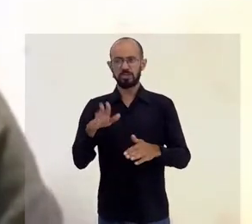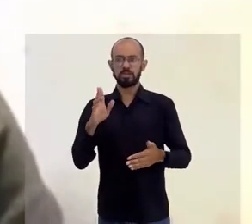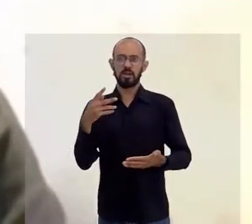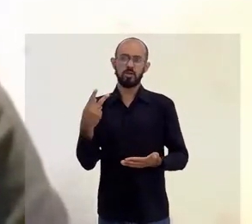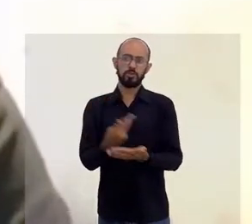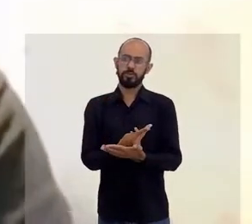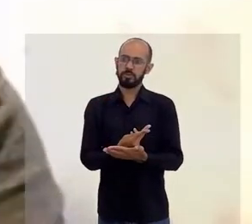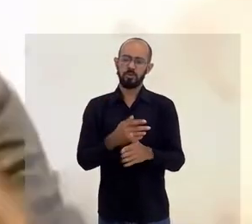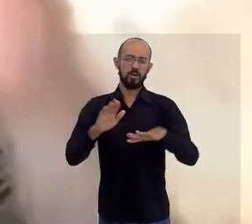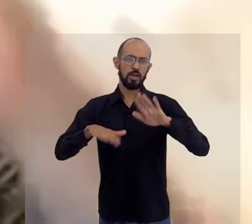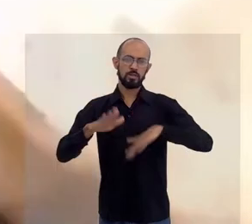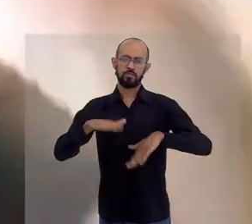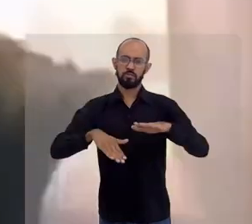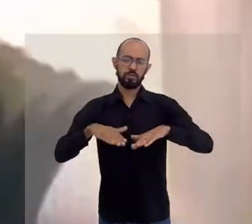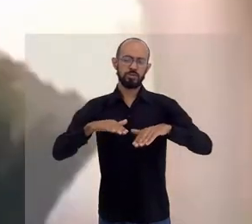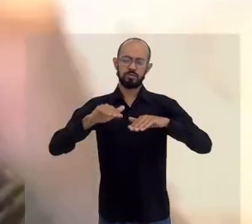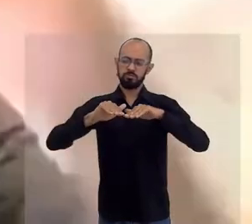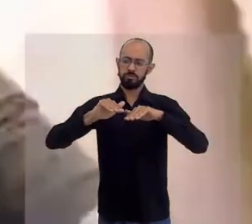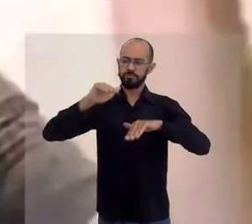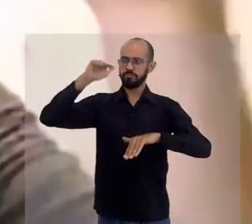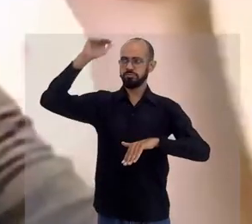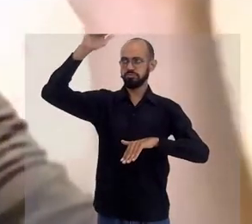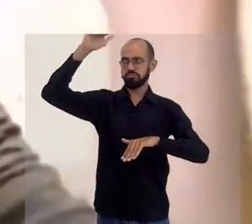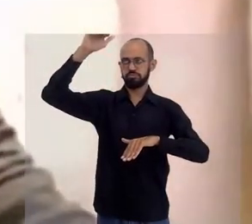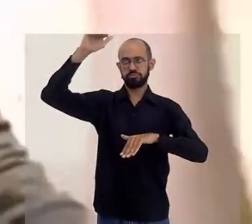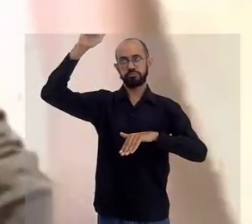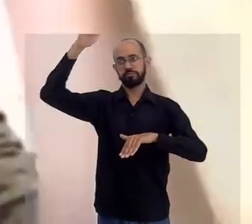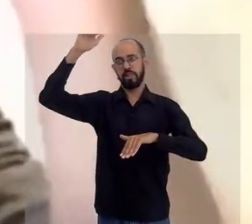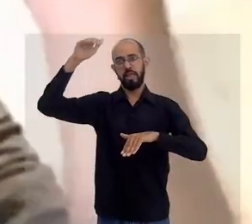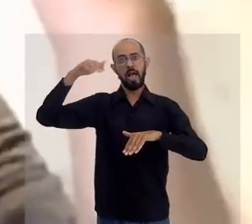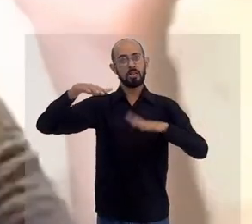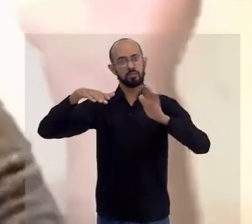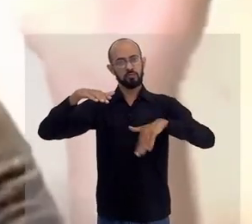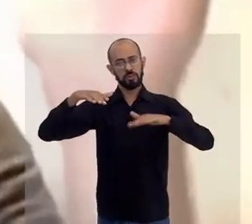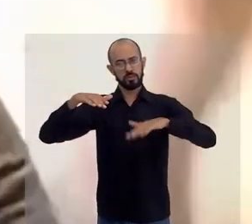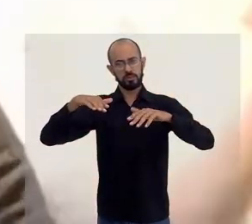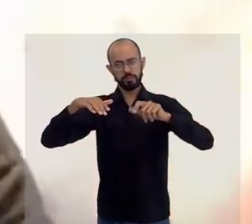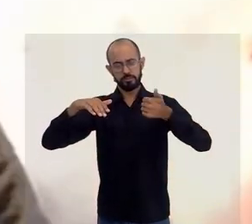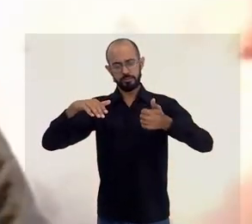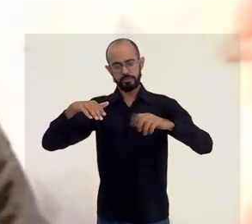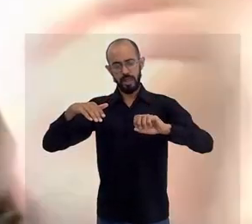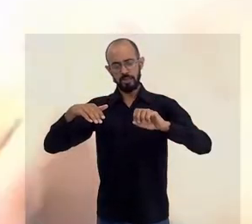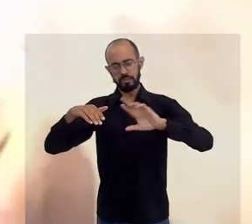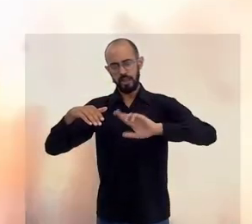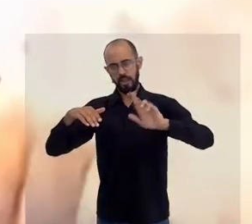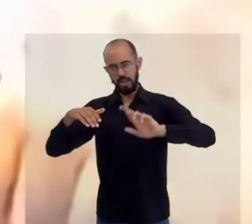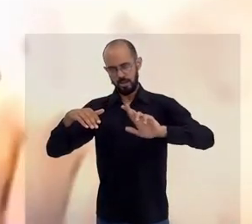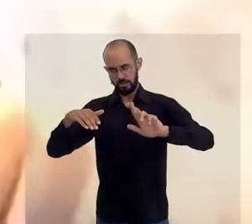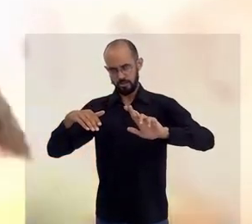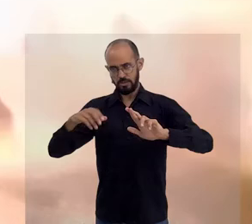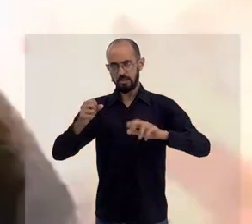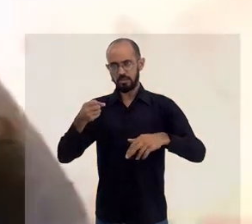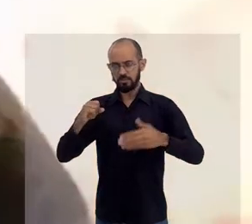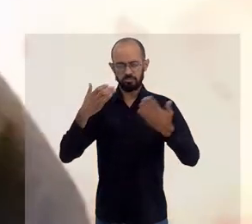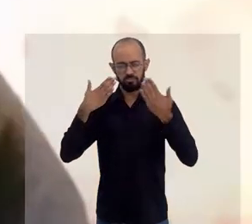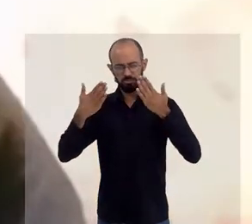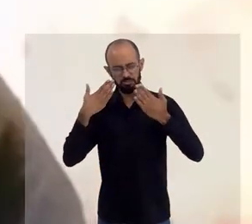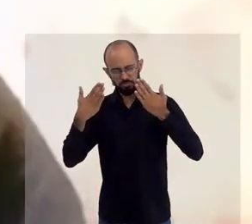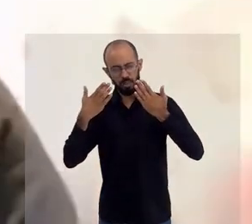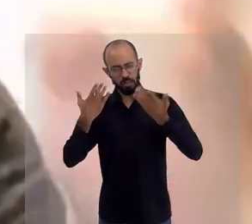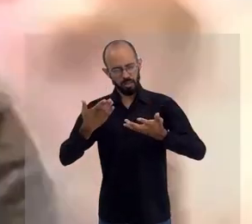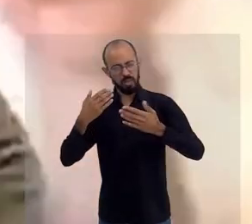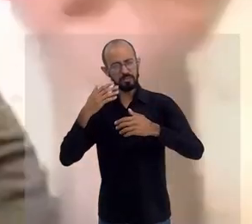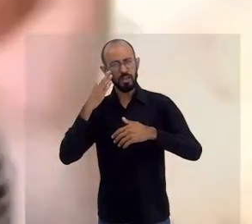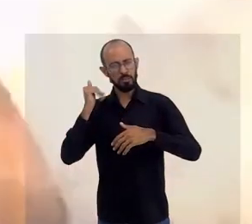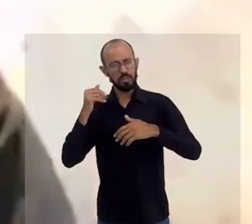Apesar da gente ter, no range, a diferença, ter contas de R$ se você quiser ajudar, está desconfiado, quer saber se